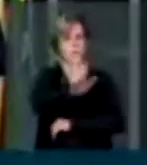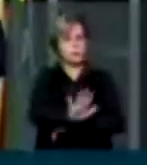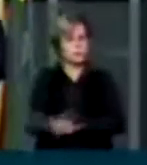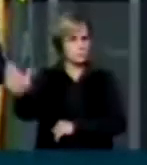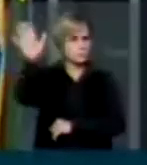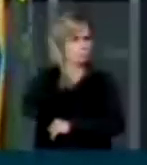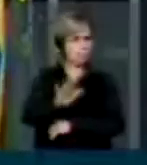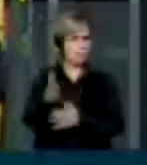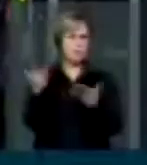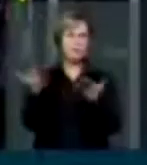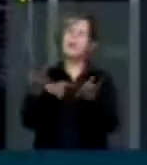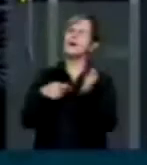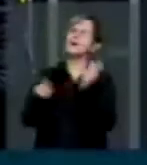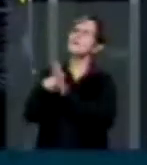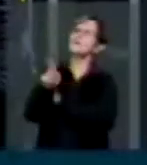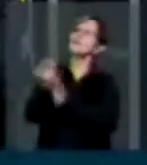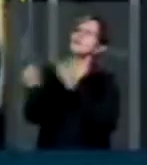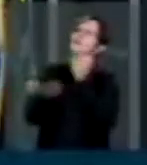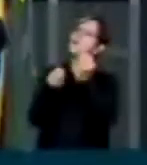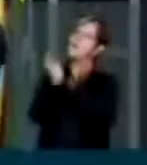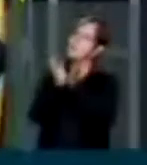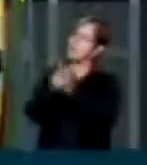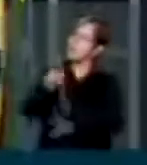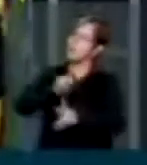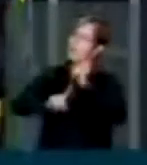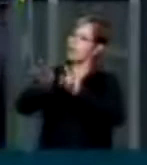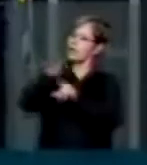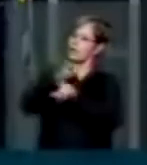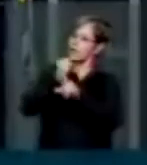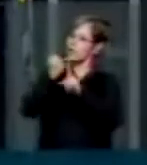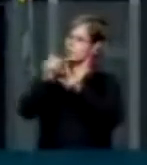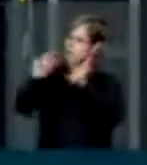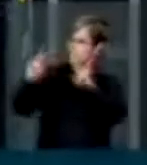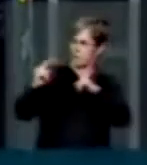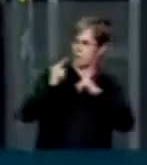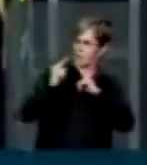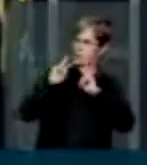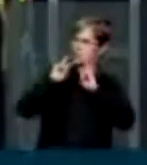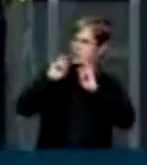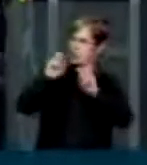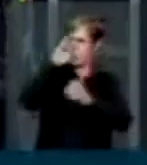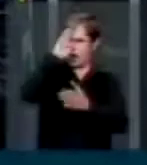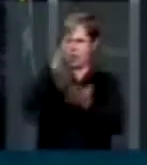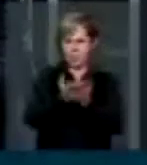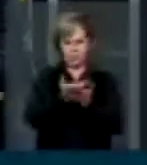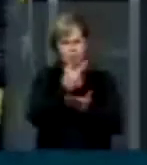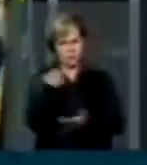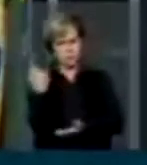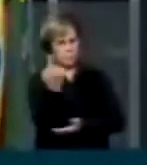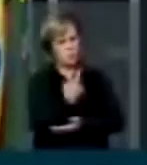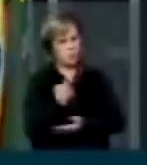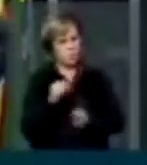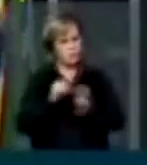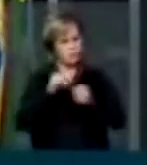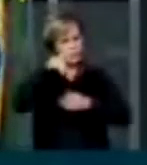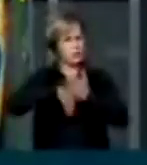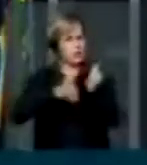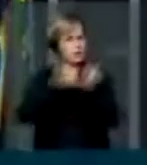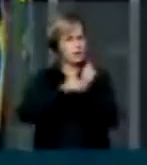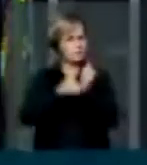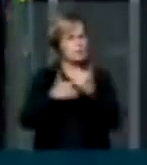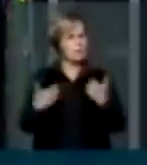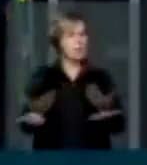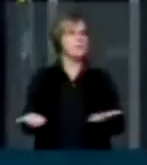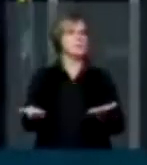presidente, como é que nossos eleitores, como é que a sociedade, como é que as pessoas que acreditaram em você vão saber qual é a sua